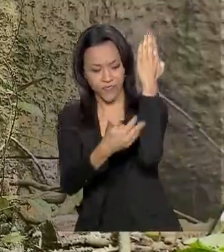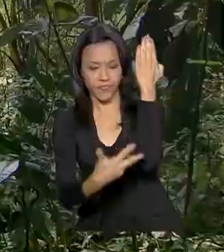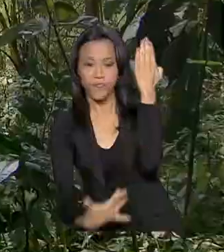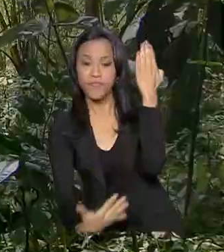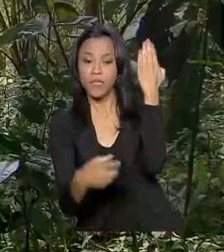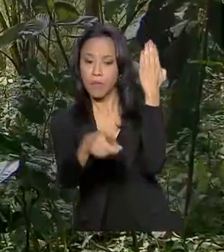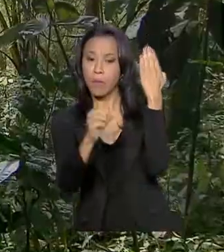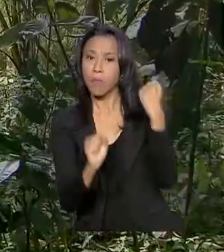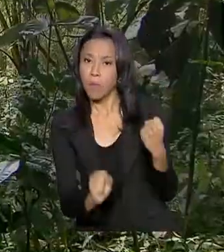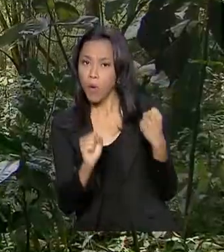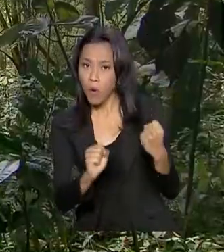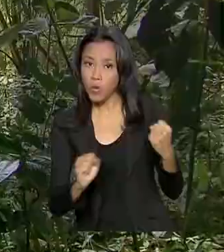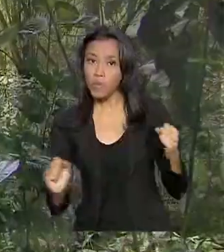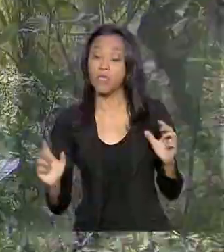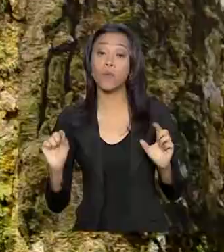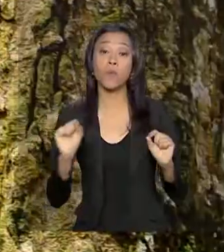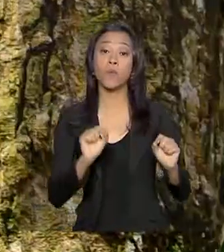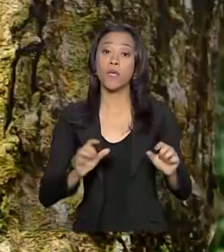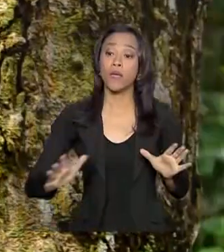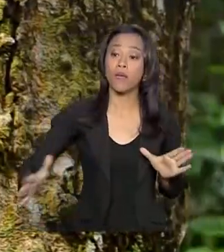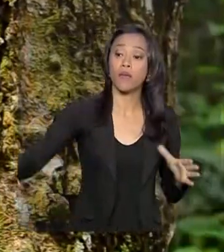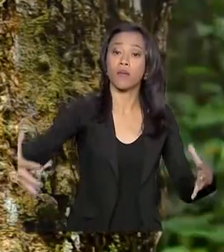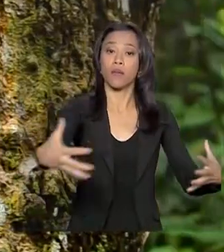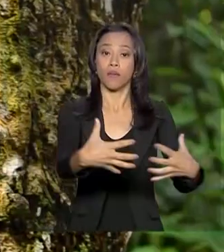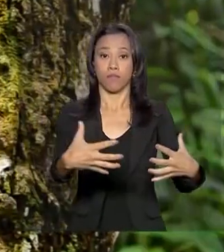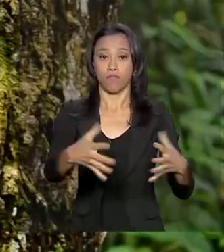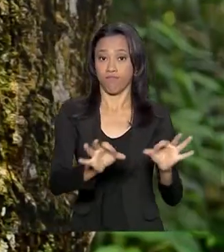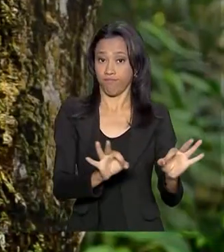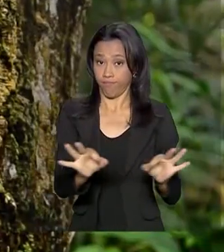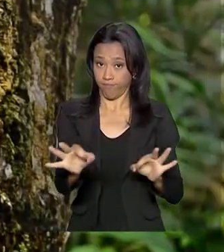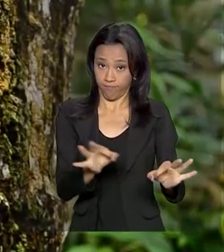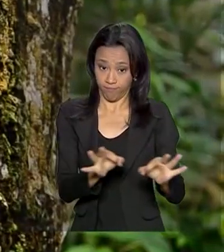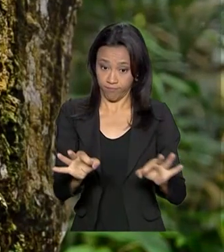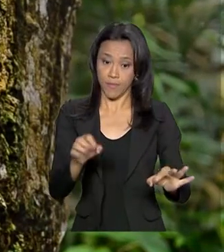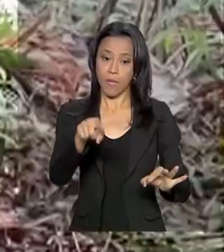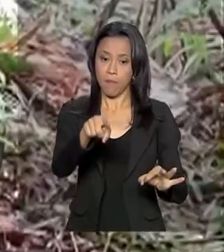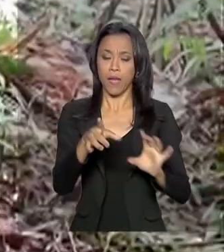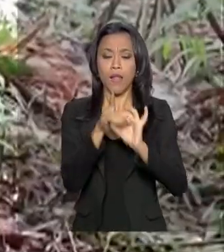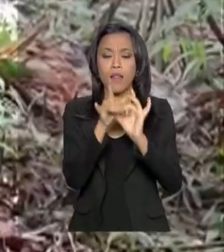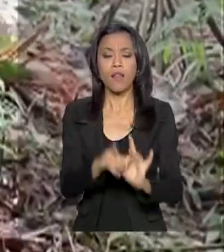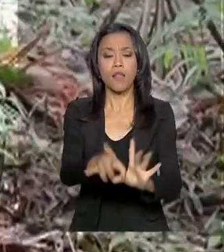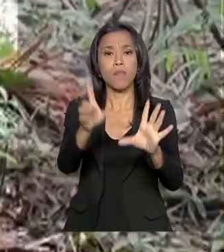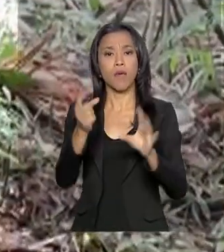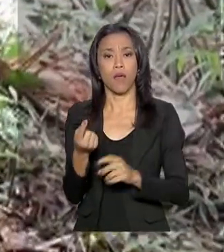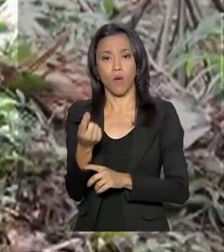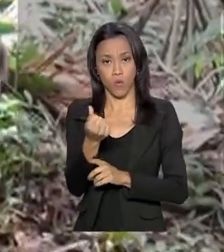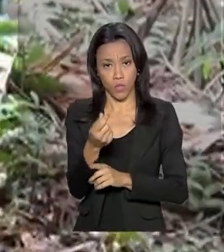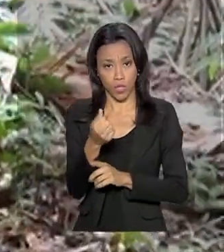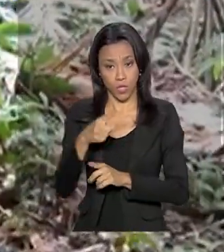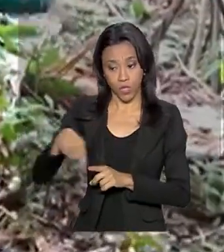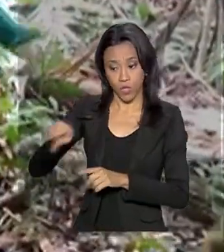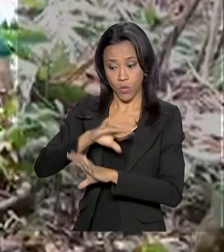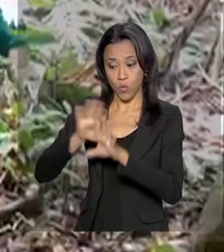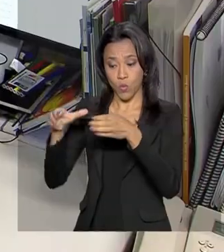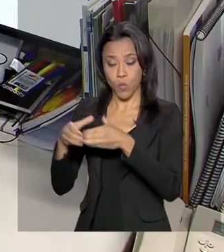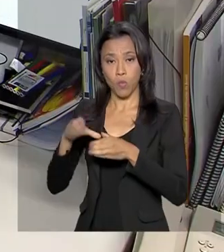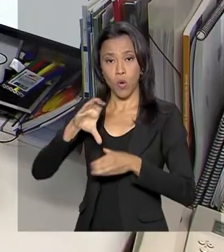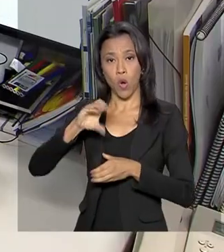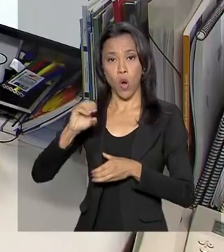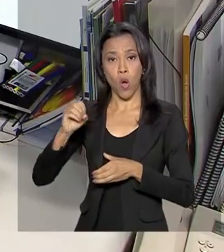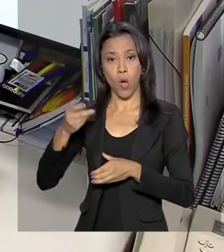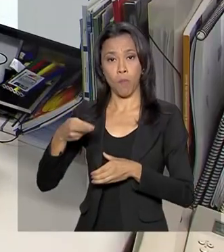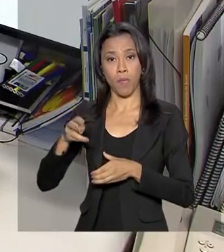cúbicos de madeira tropical manejada. Para a liberação do crédito, a cooperativa e a associação